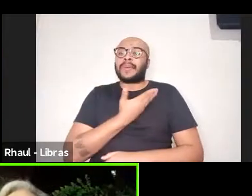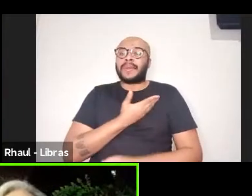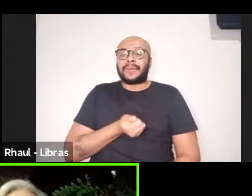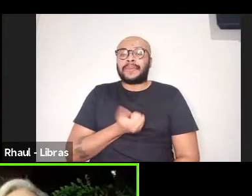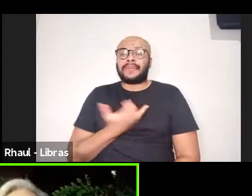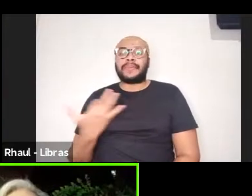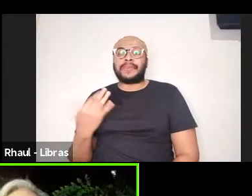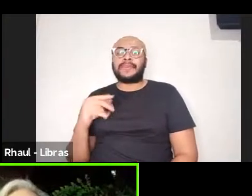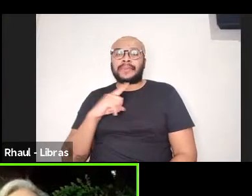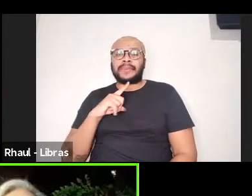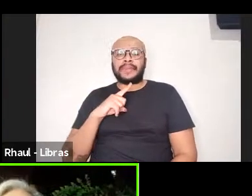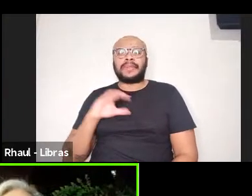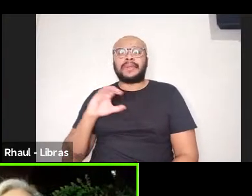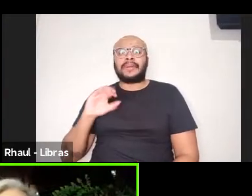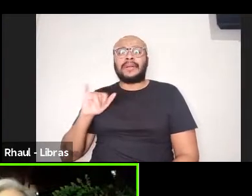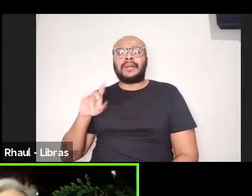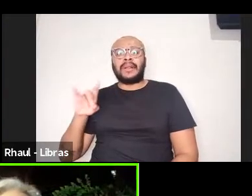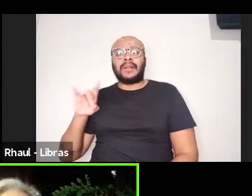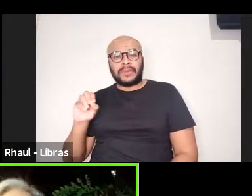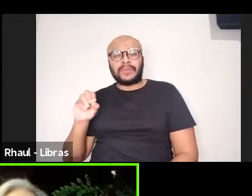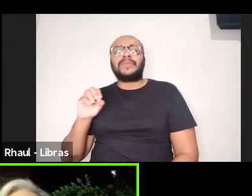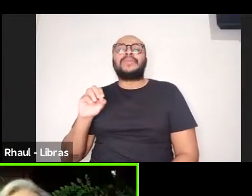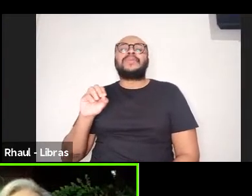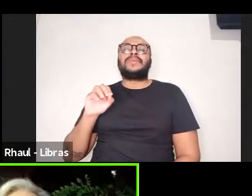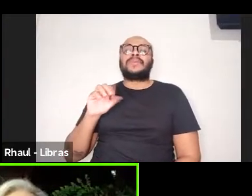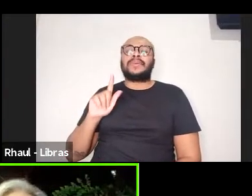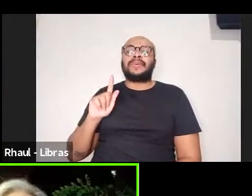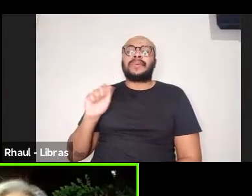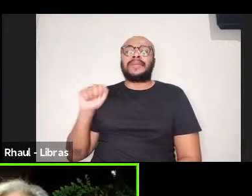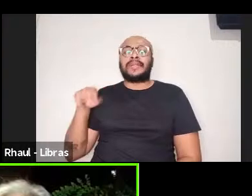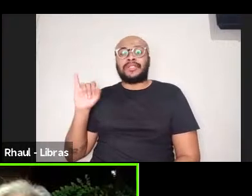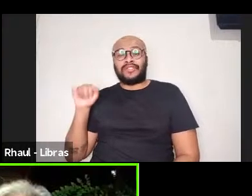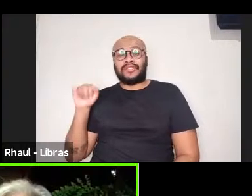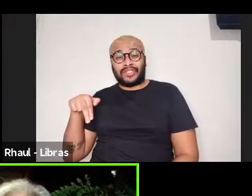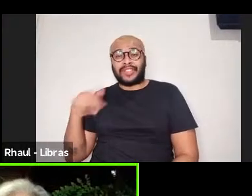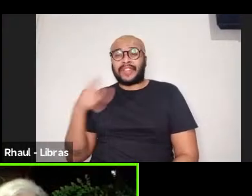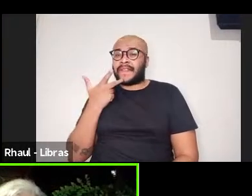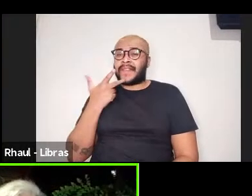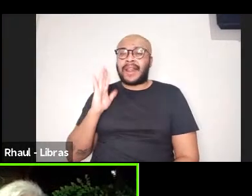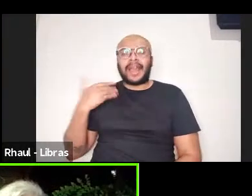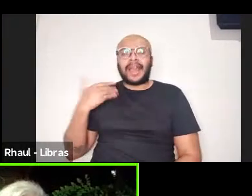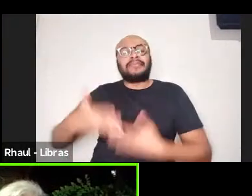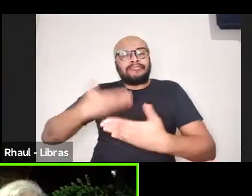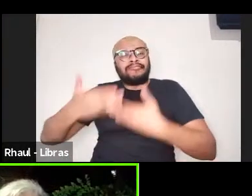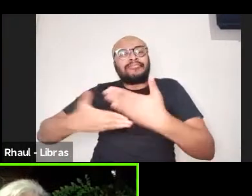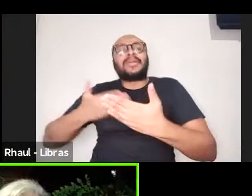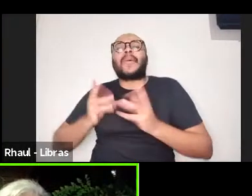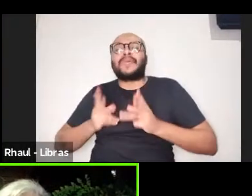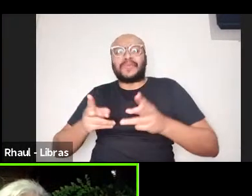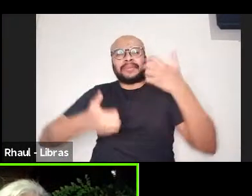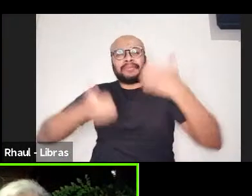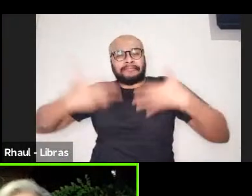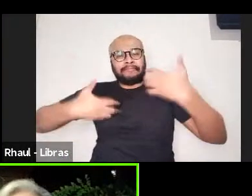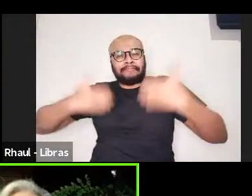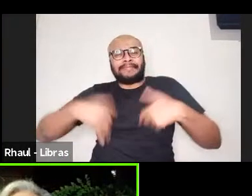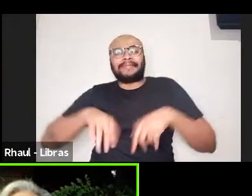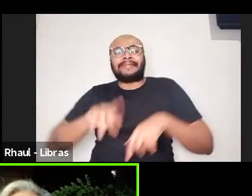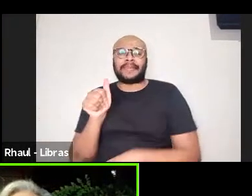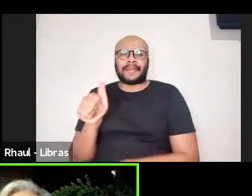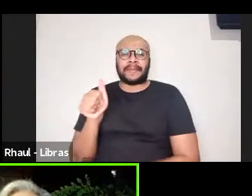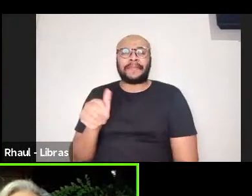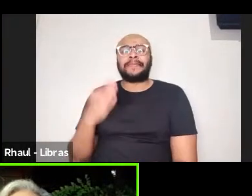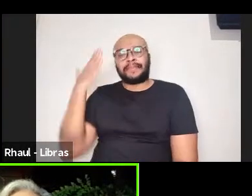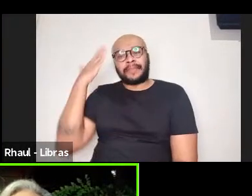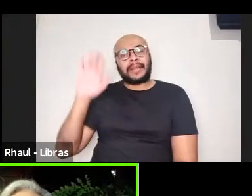que o Cláudio e o Gandin se encarregaram de dar sequência, né? Gandin, muito